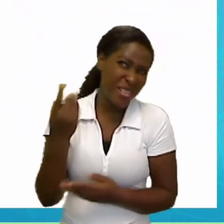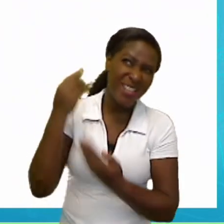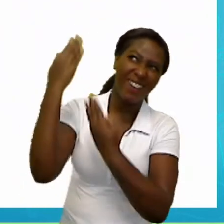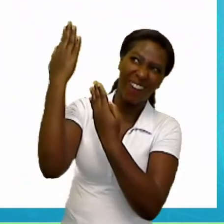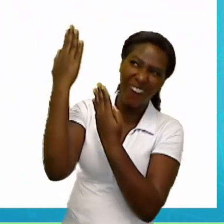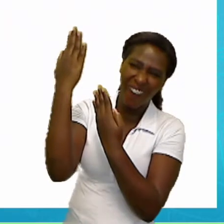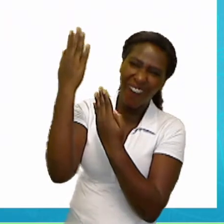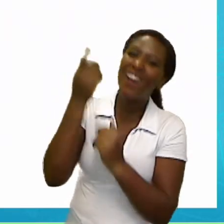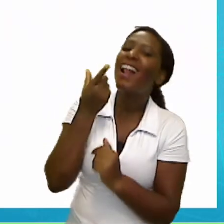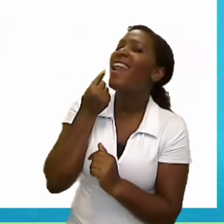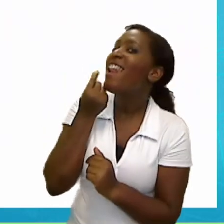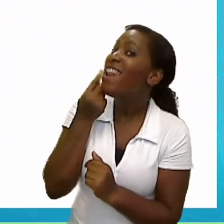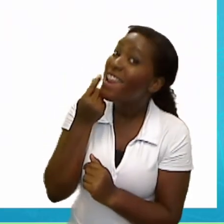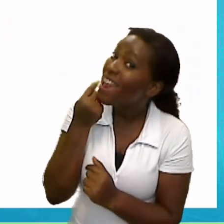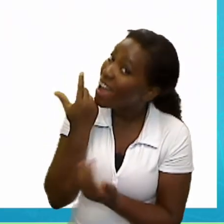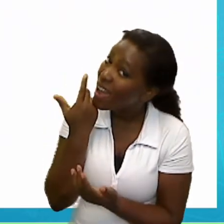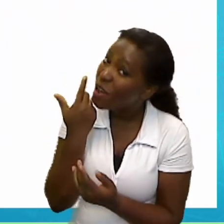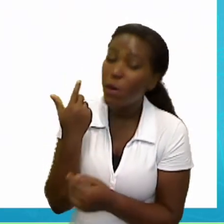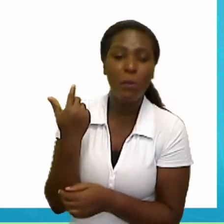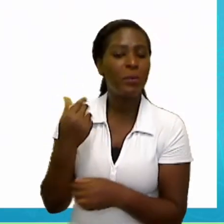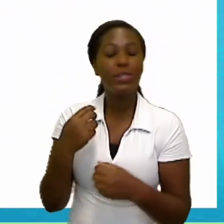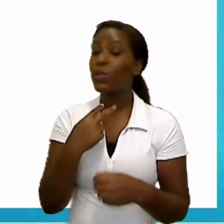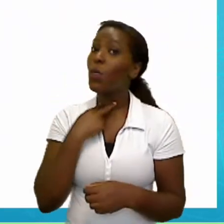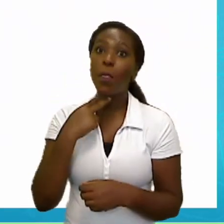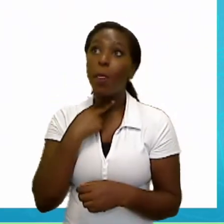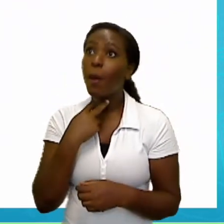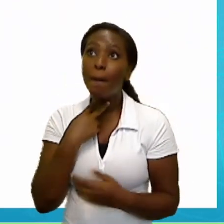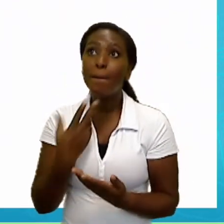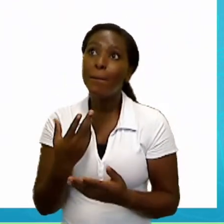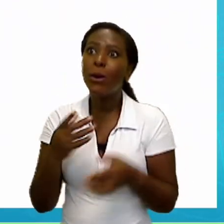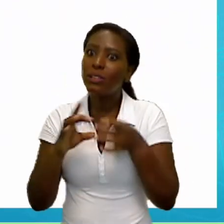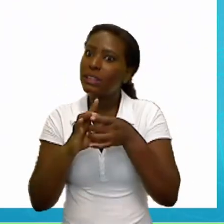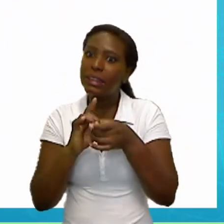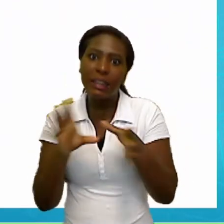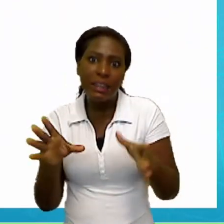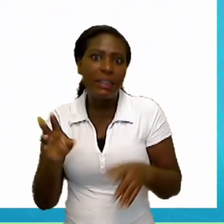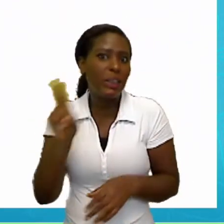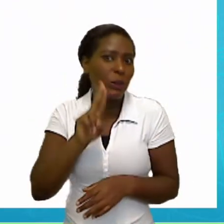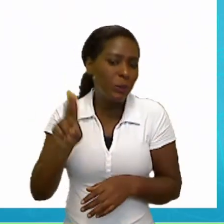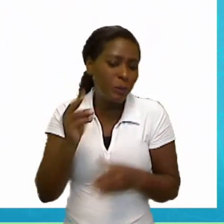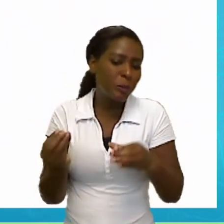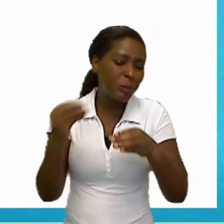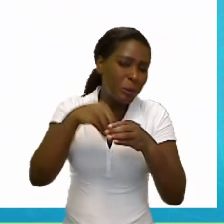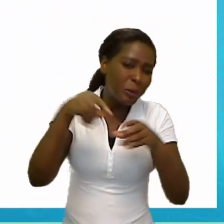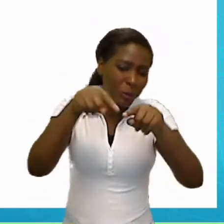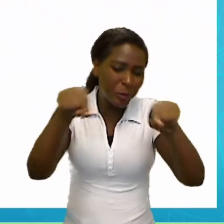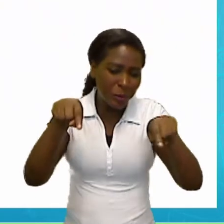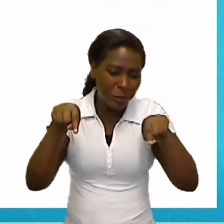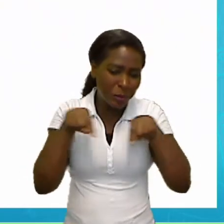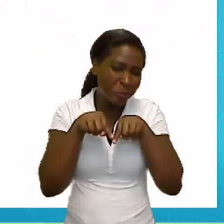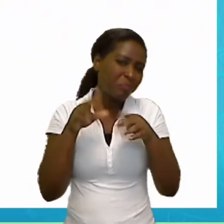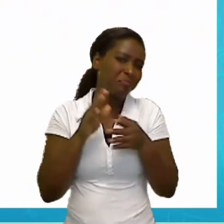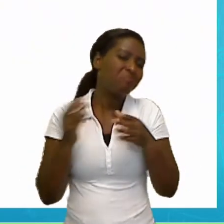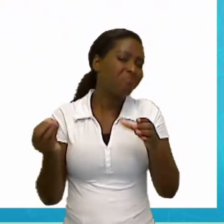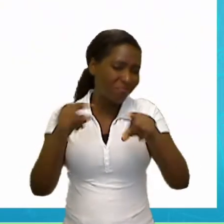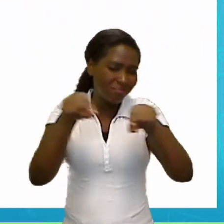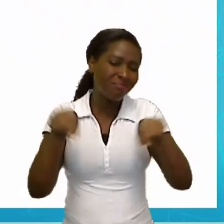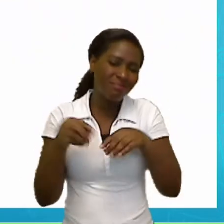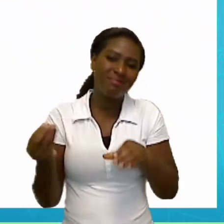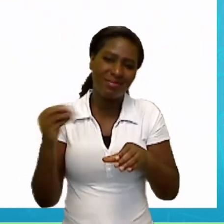viver sem ele em sala de aula. Que é o lápis. Lápis em inglês. Pencil.